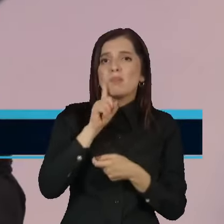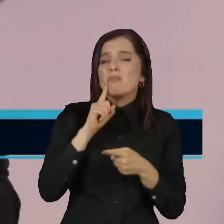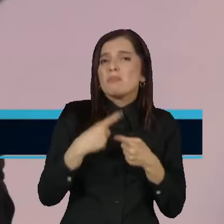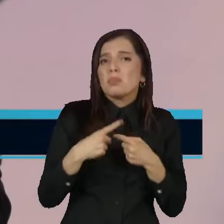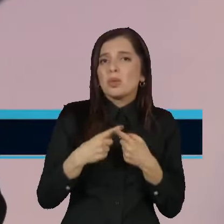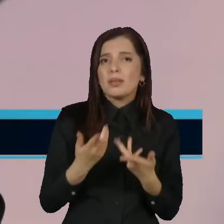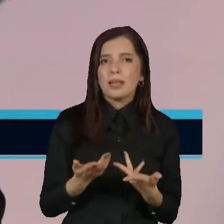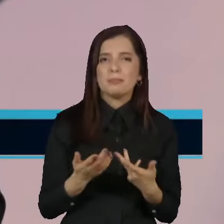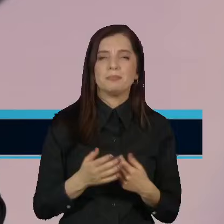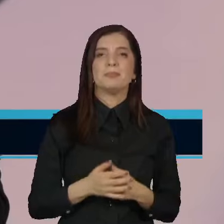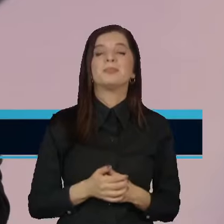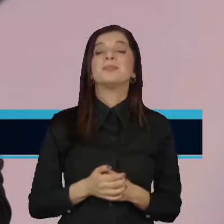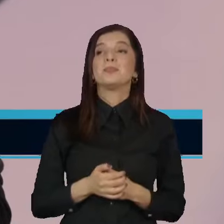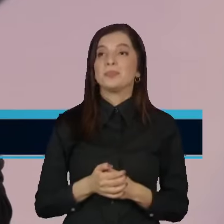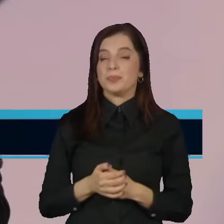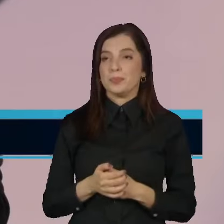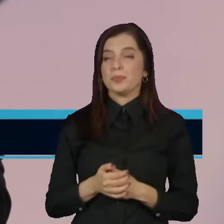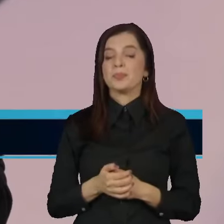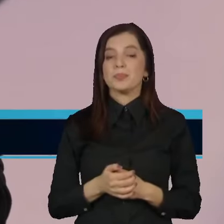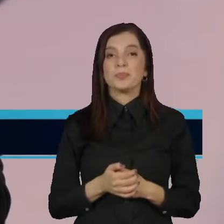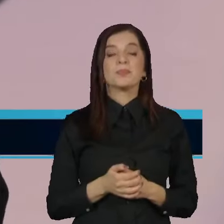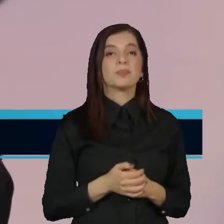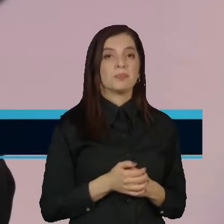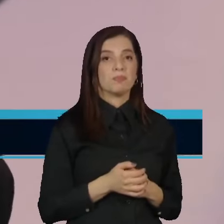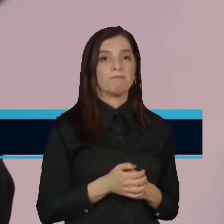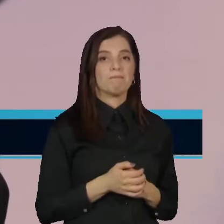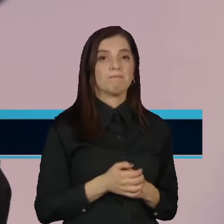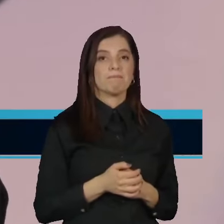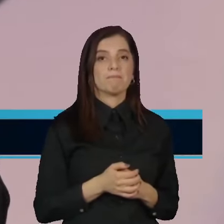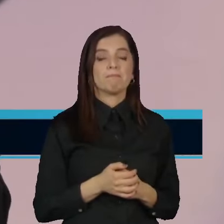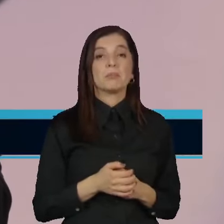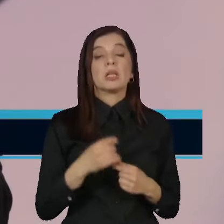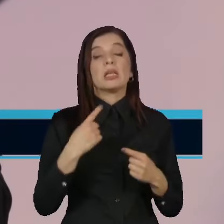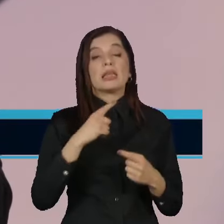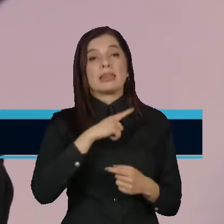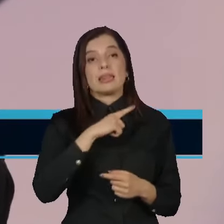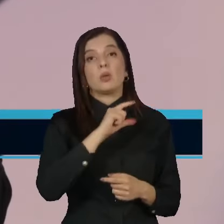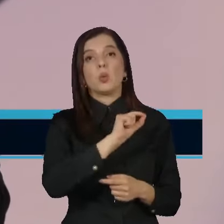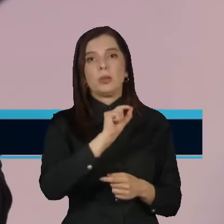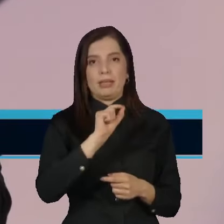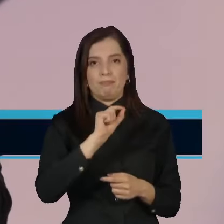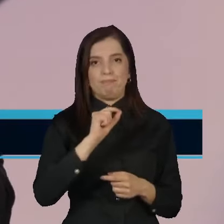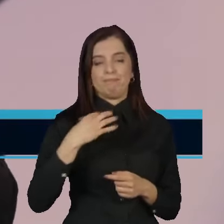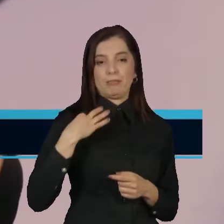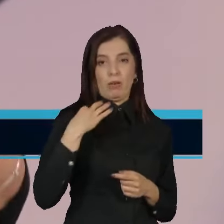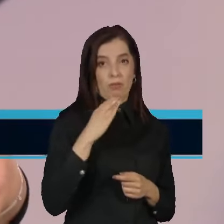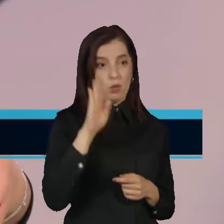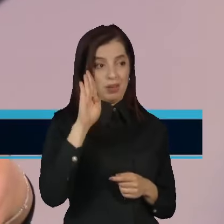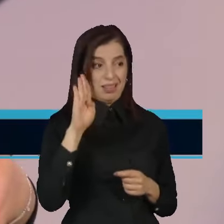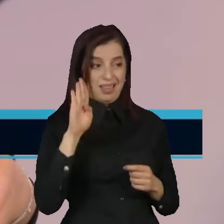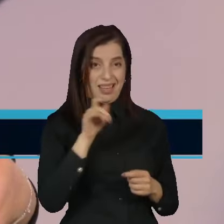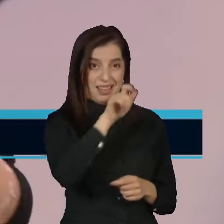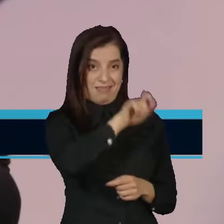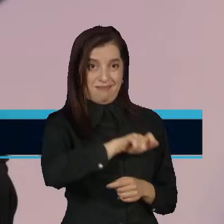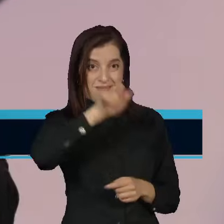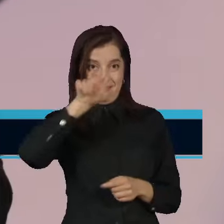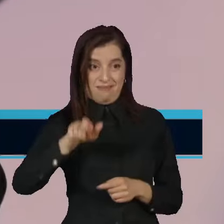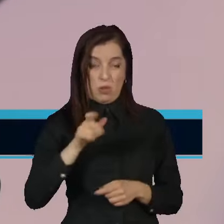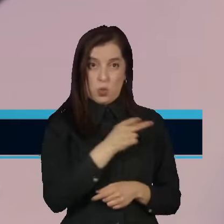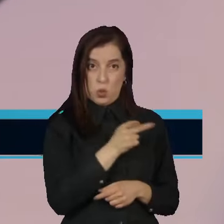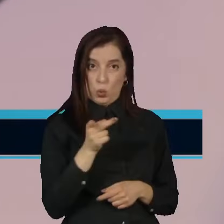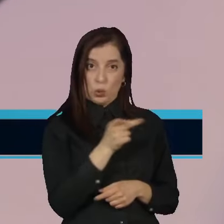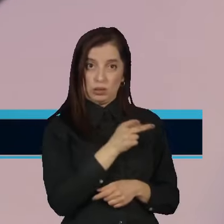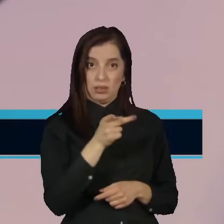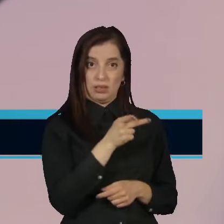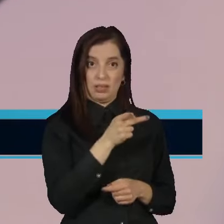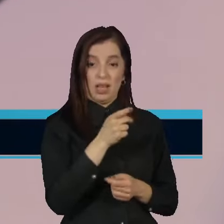ponto, né, Rita, é o que a gente vê que as duas plataformas de campanha são plataformas que aumentam os gastos, né? Na verdade,